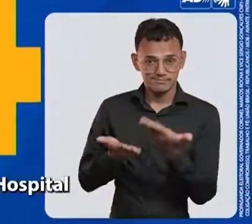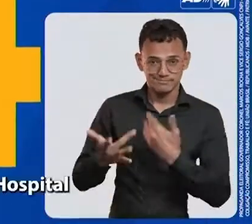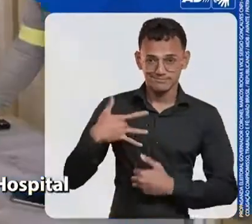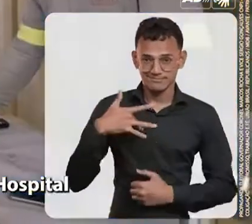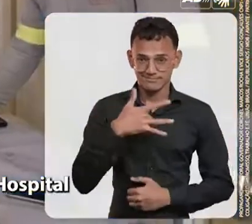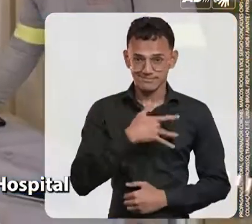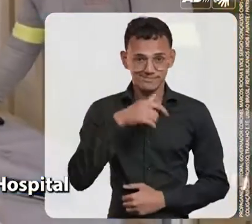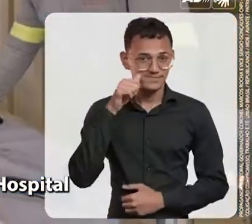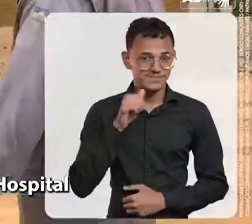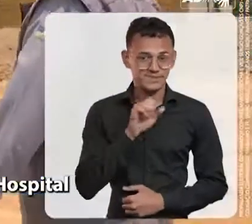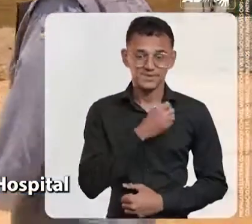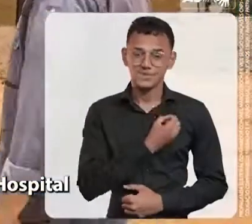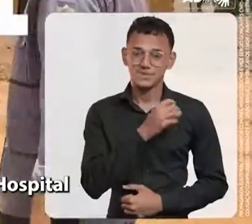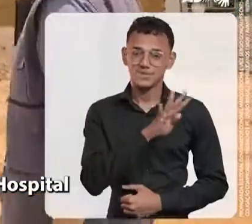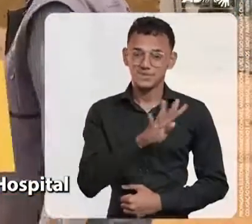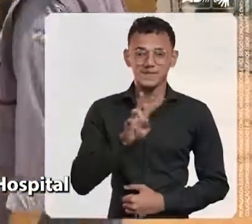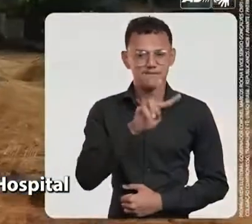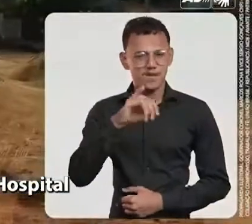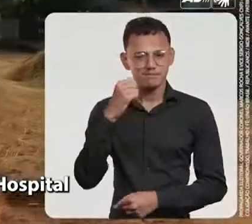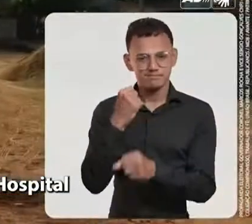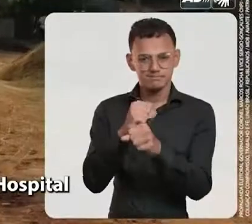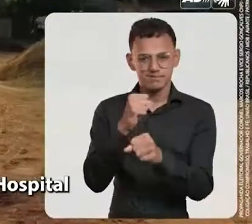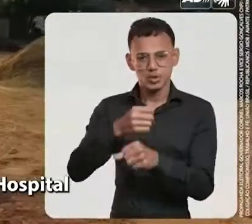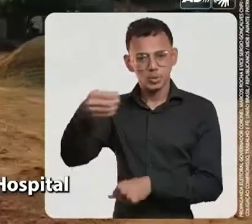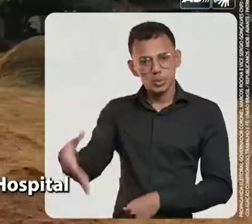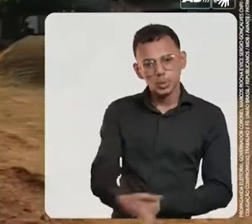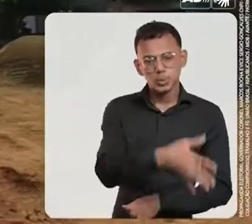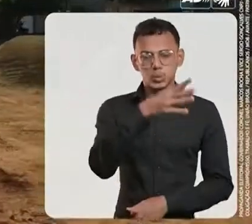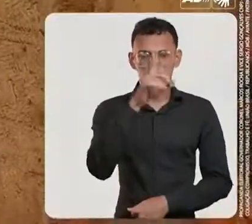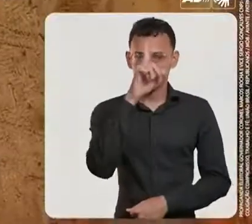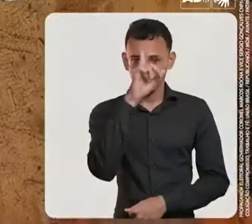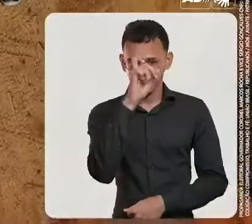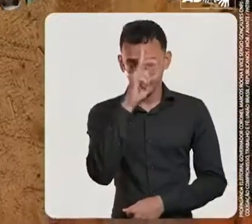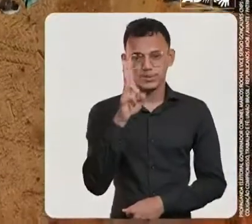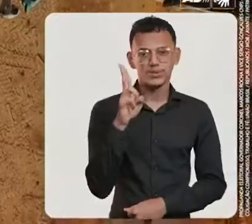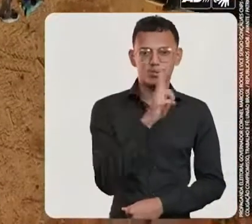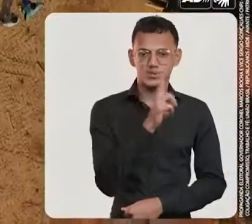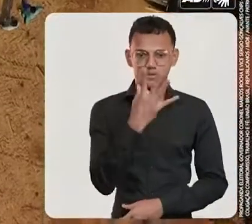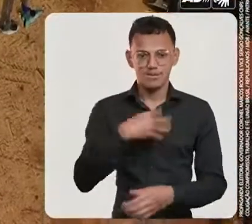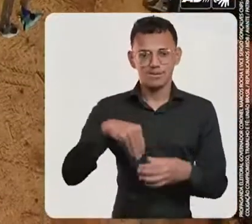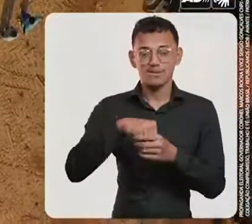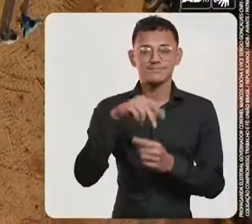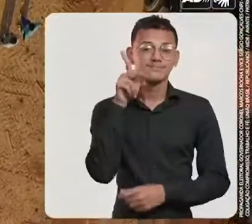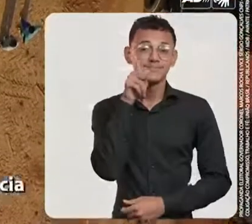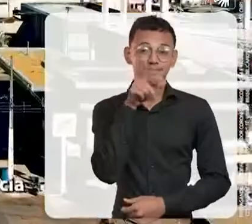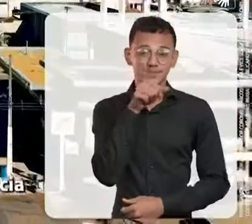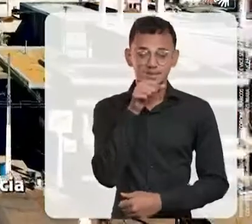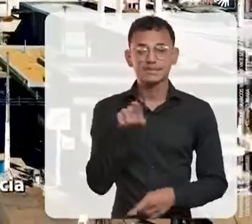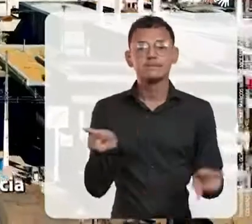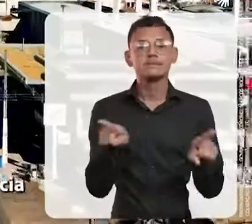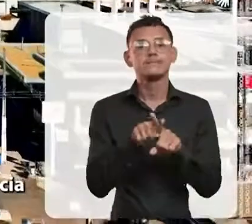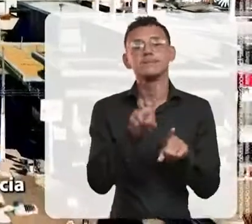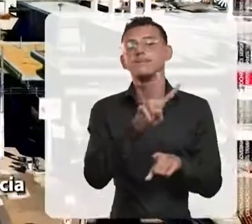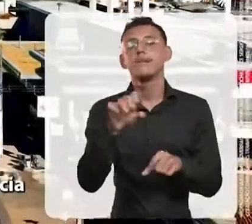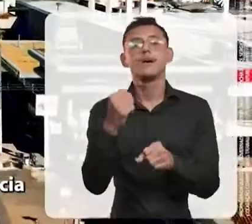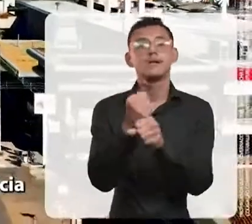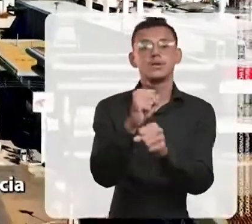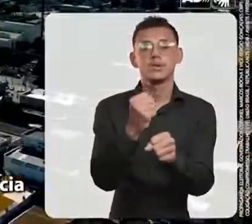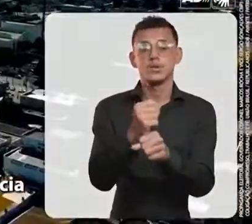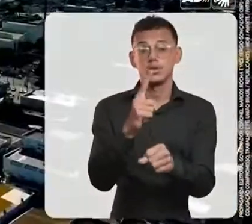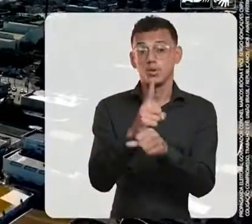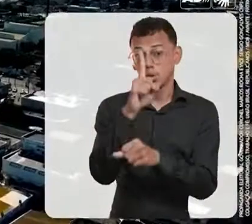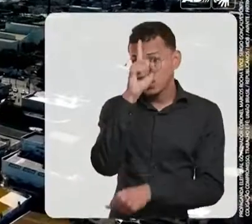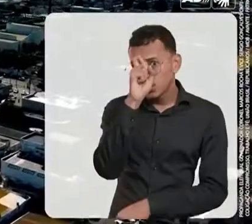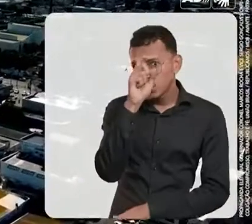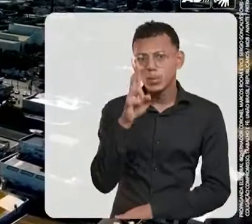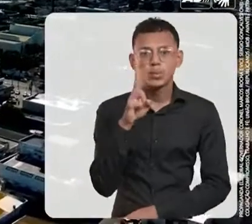Marcos Rocha 44 vai construir o novo hospital de urgência e emergência de Porto Velho. E vai construir o hospital de